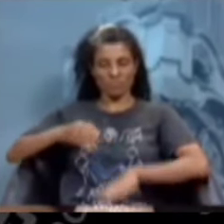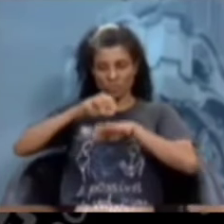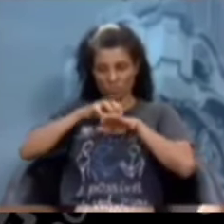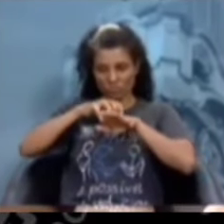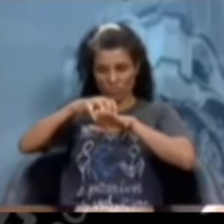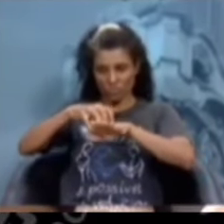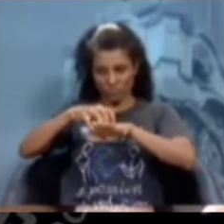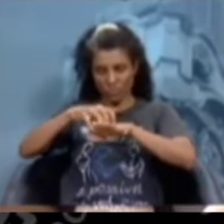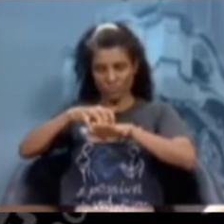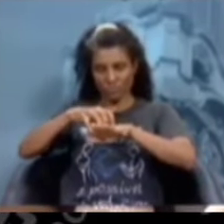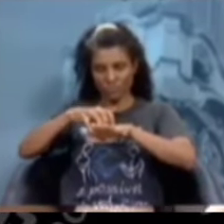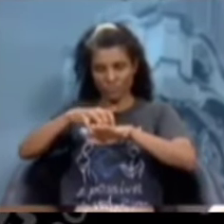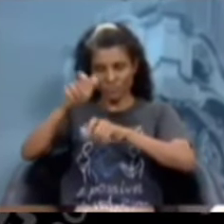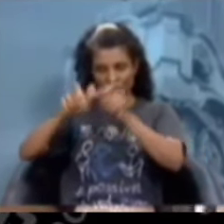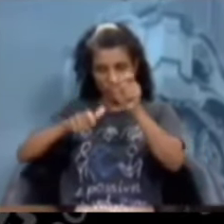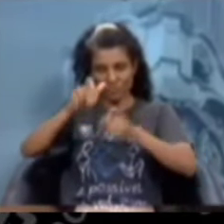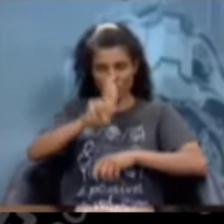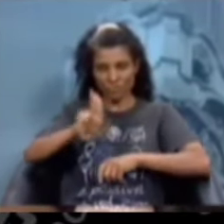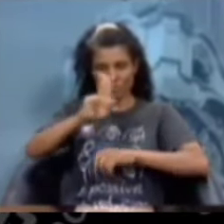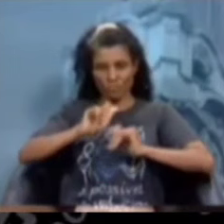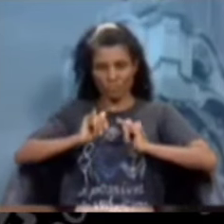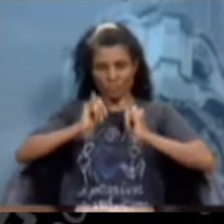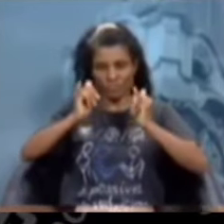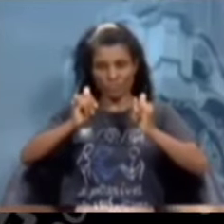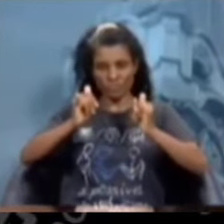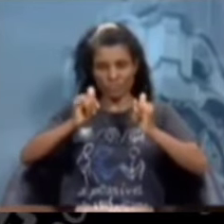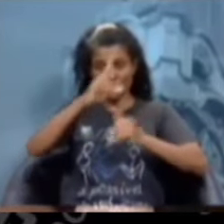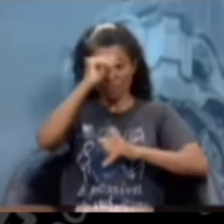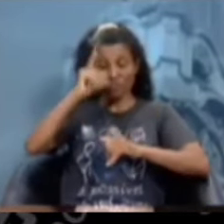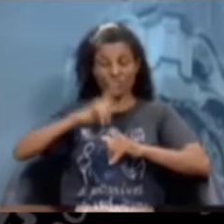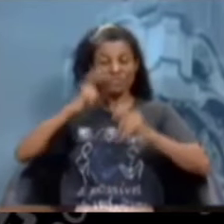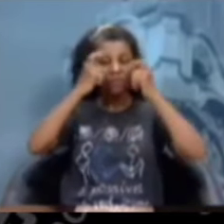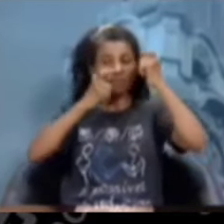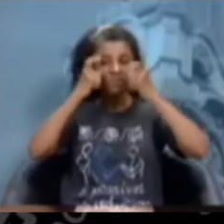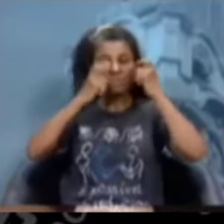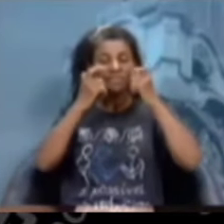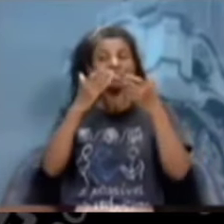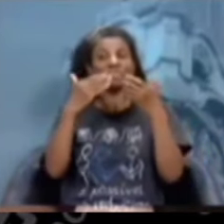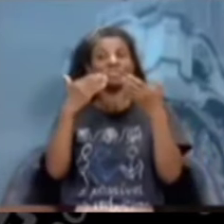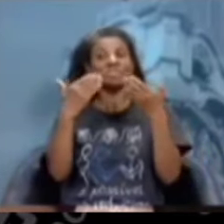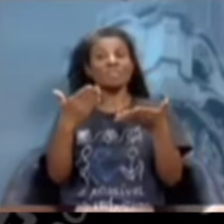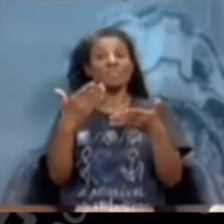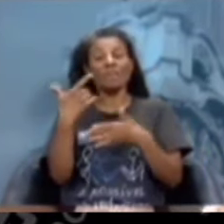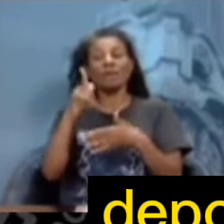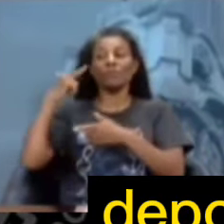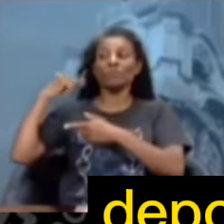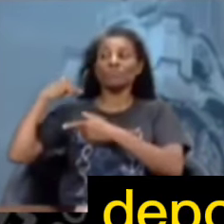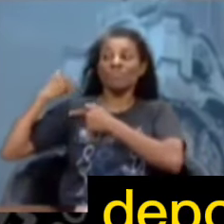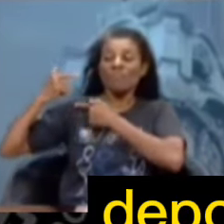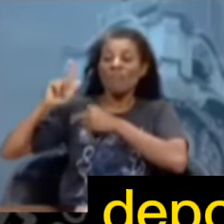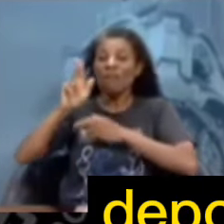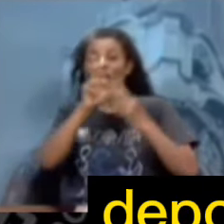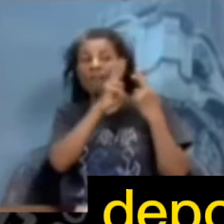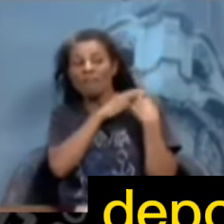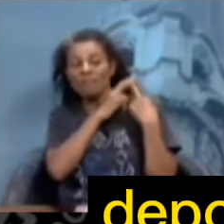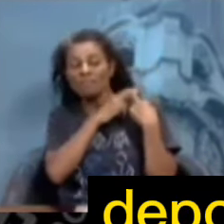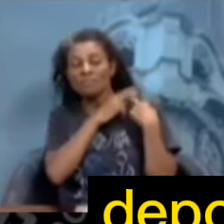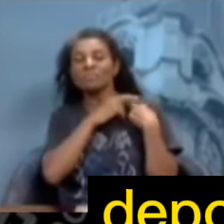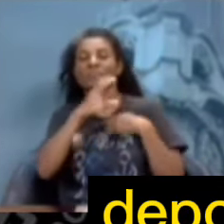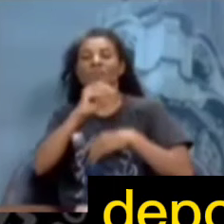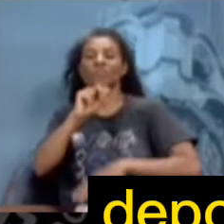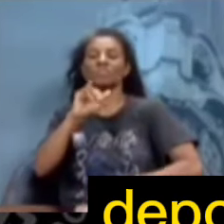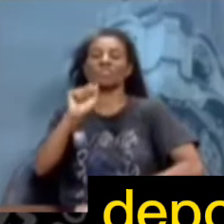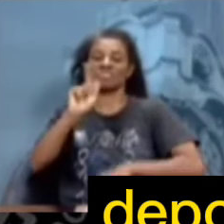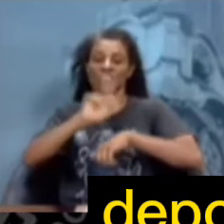passageiros, ela estaria preocupada agora em quem seria a próxima gestora da Carris depois do que eles fizeram, que foi